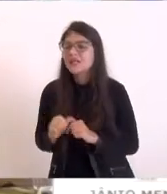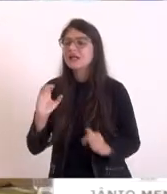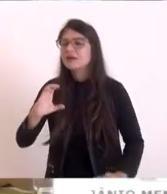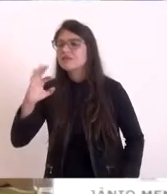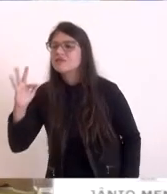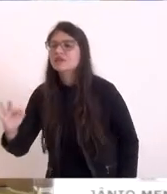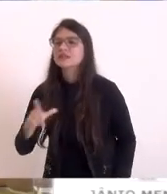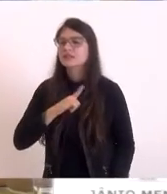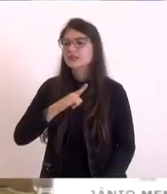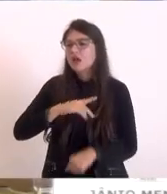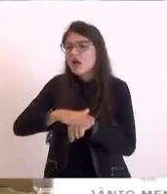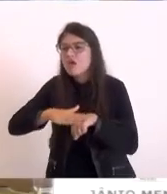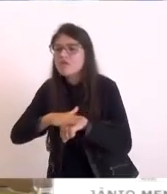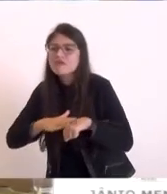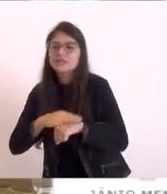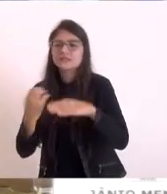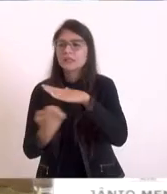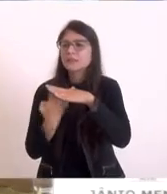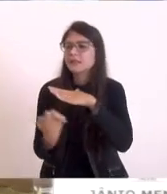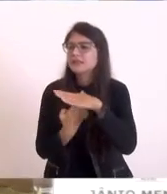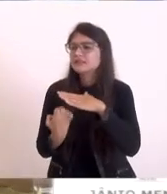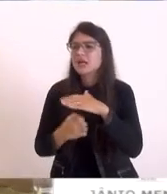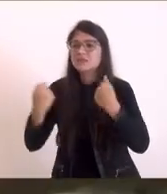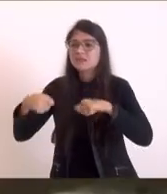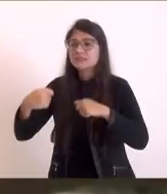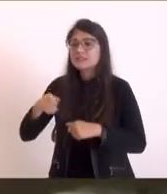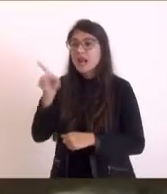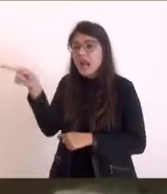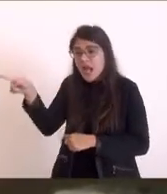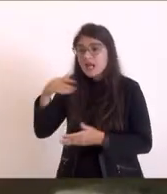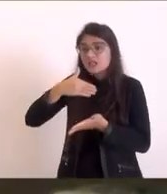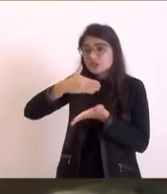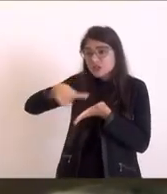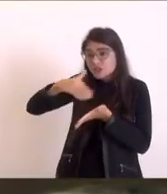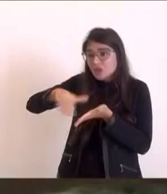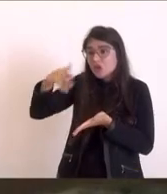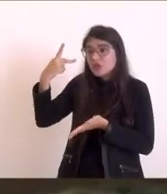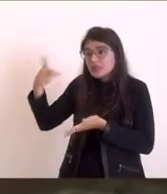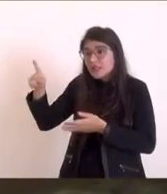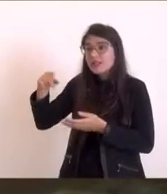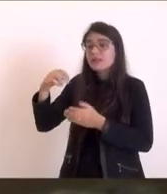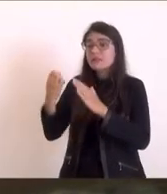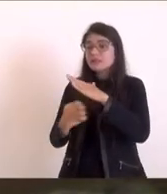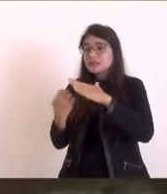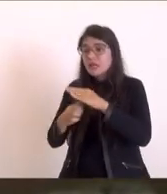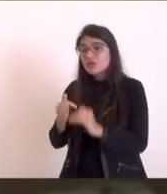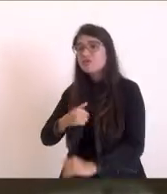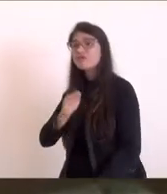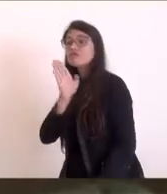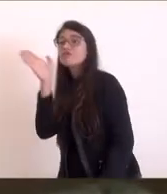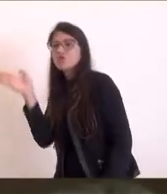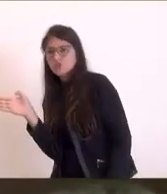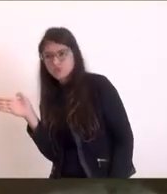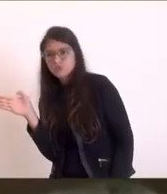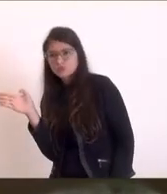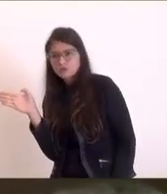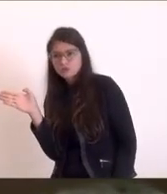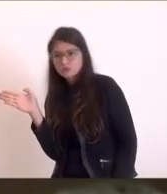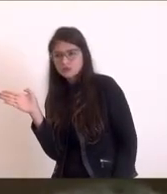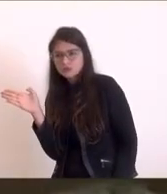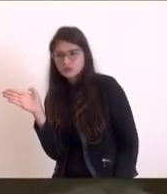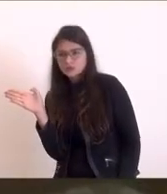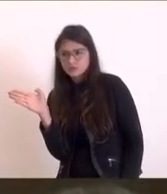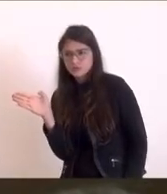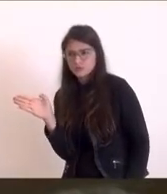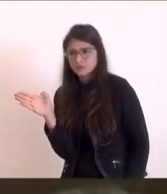que a gente tinha que ir no escritório do empresário que é legítimo ninguém vai governar sem a